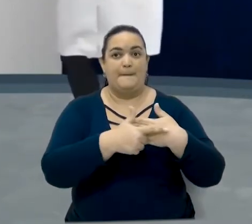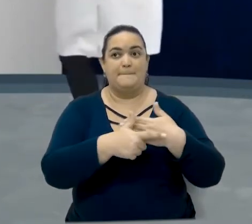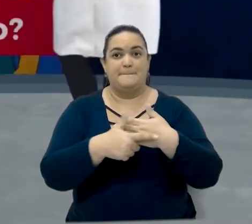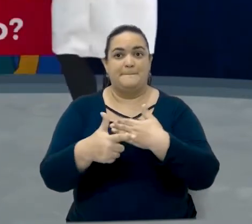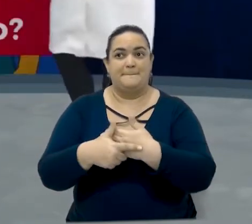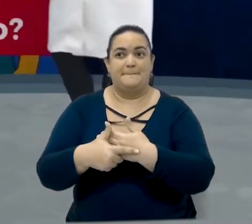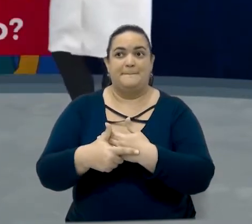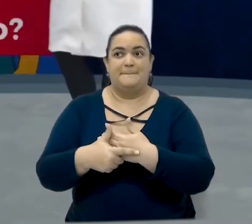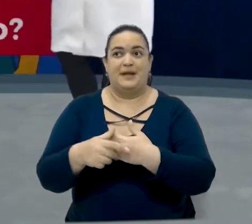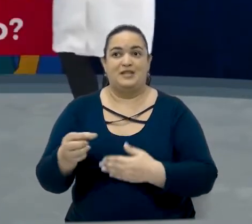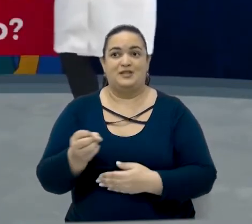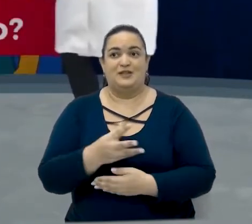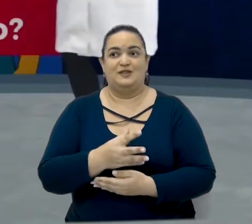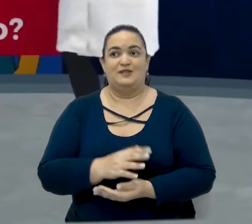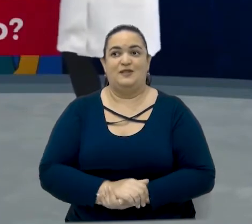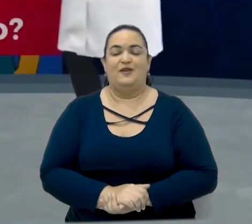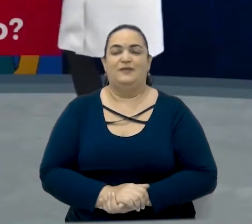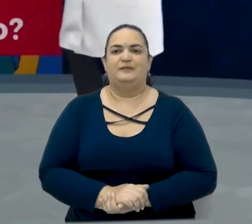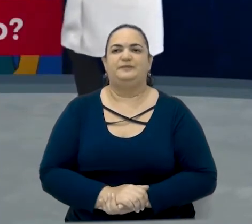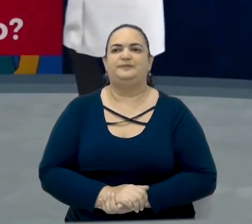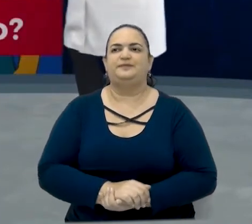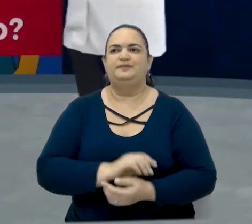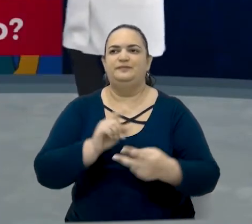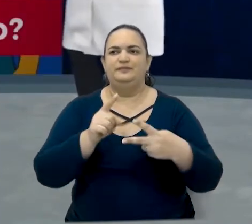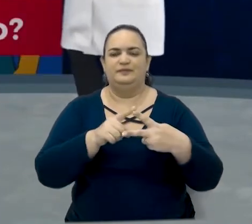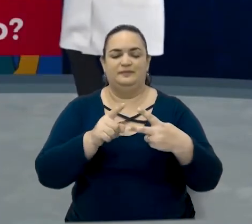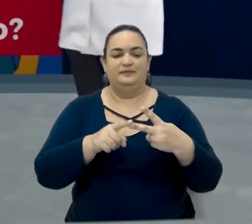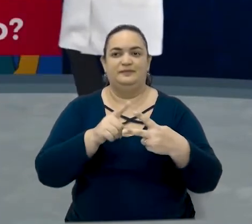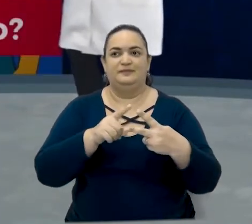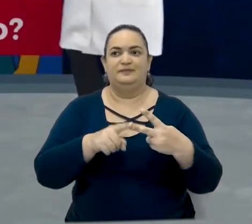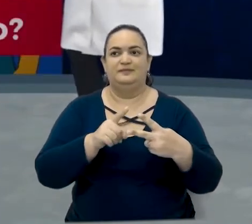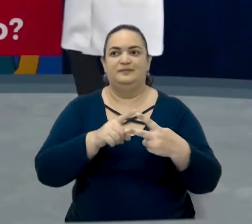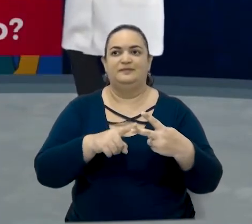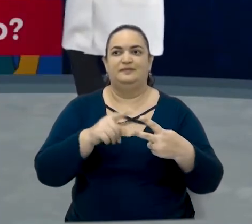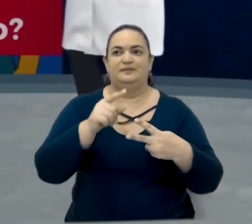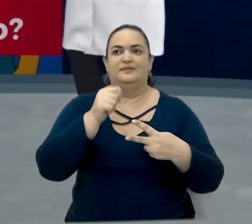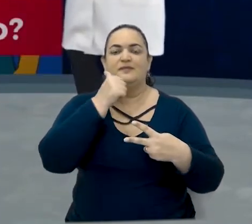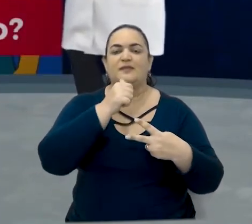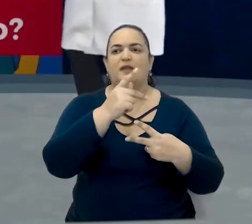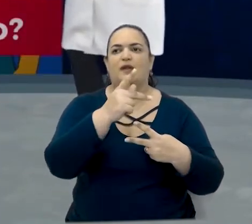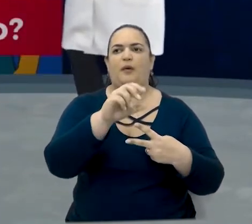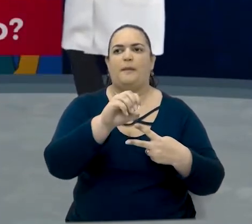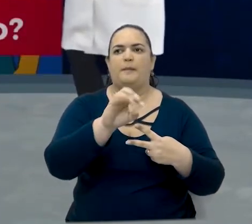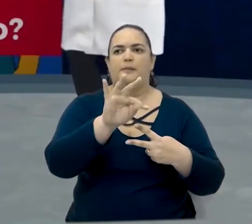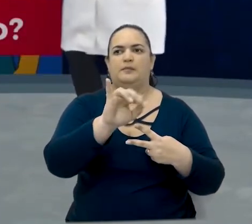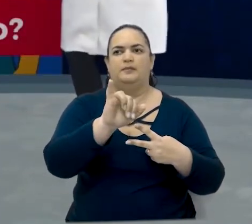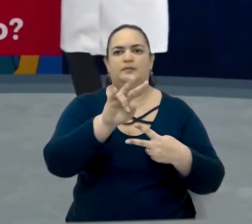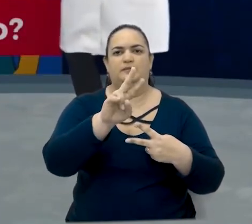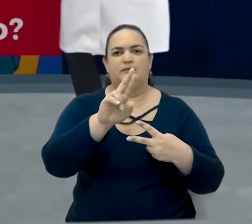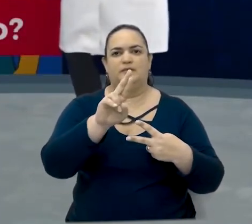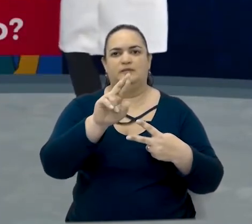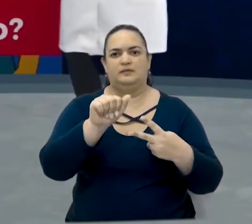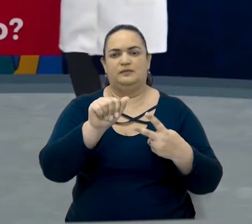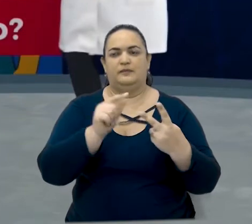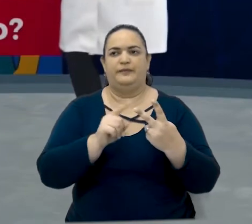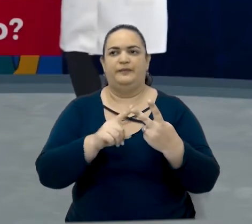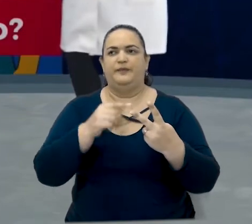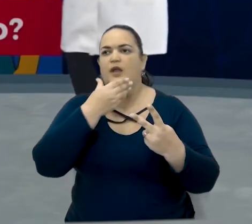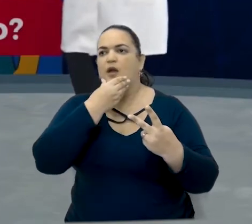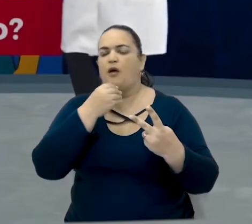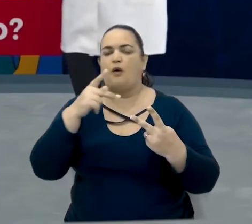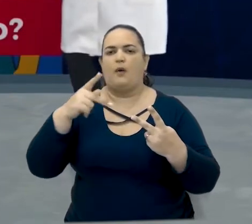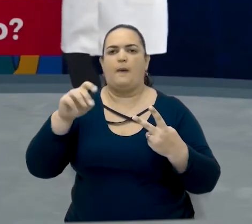ajudar a fazer esses diálogos. Agora nós vamos conversar com a Potira e com o Pedro, os nossos dois personagens.